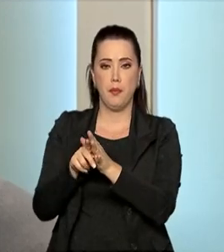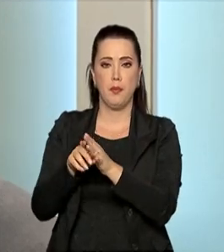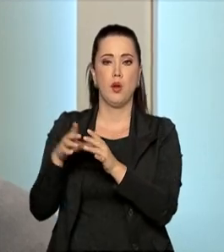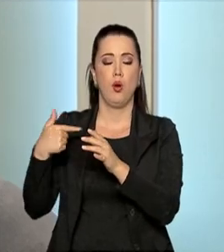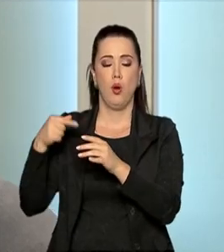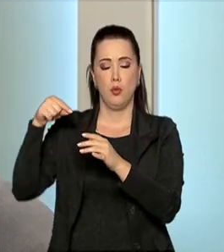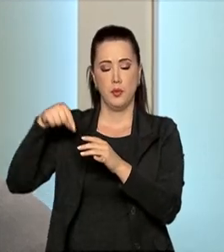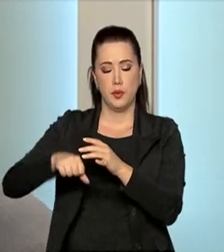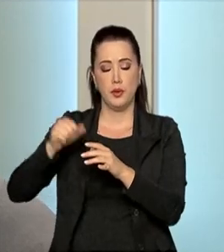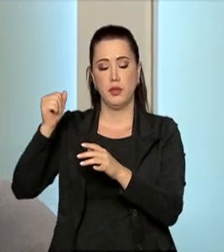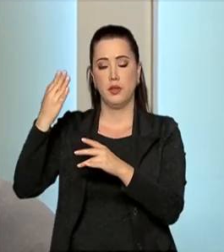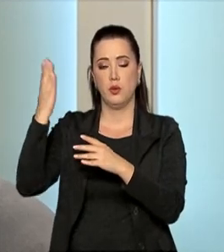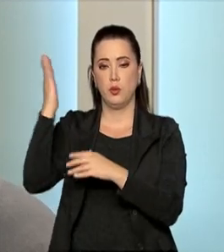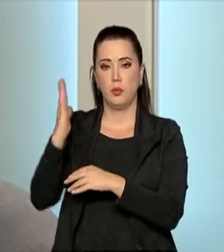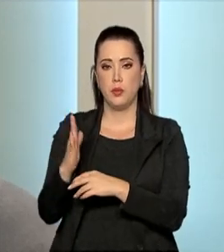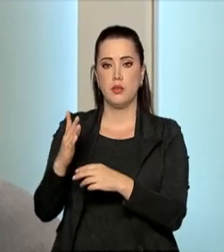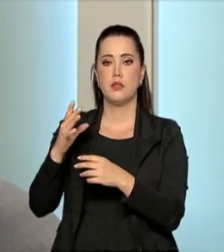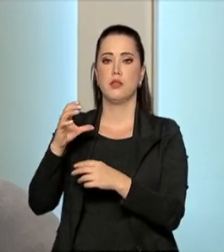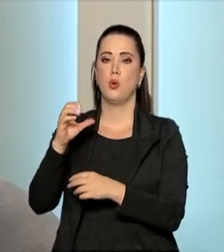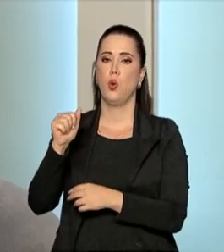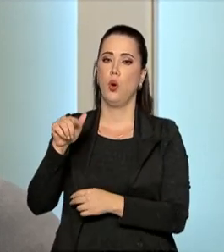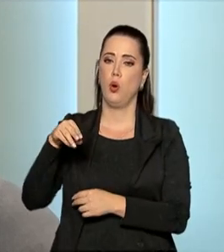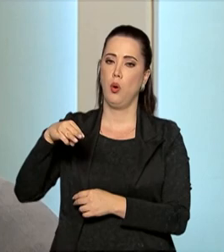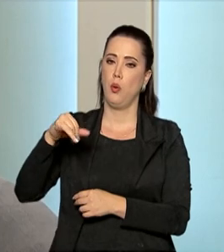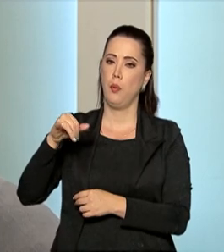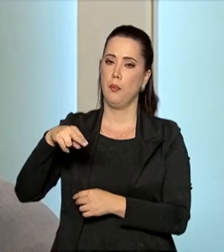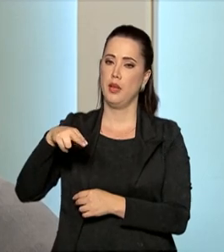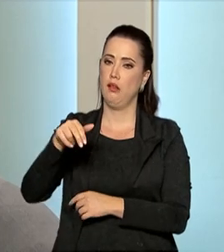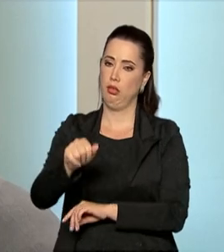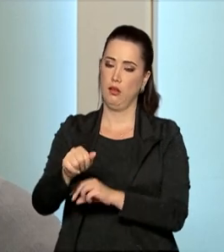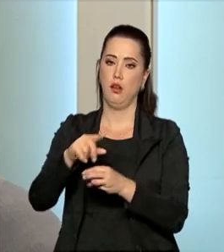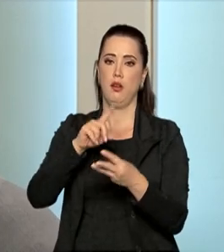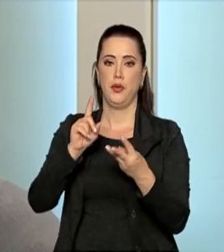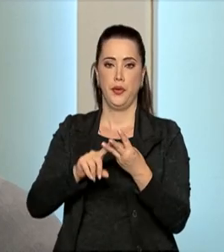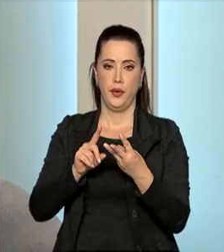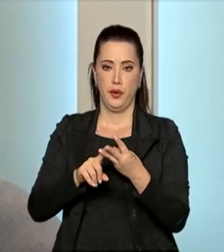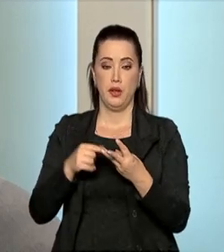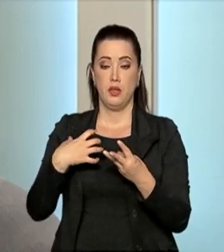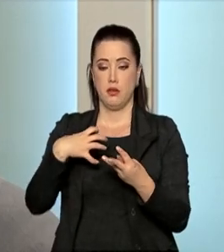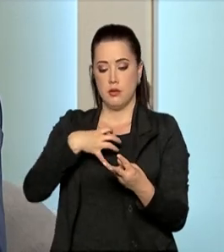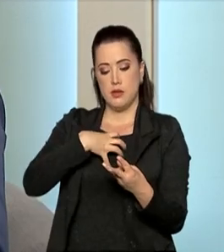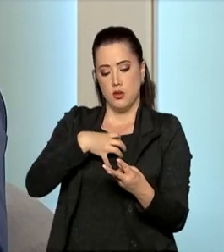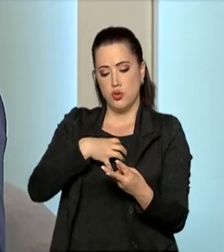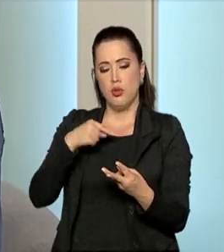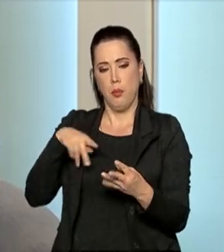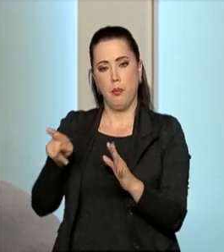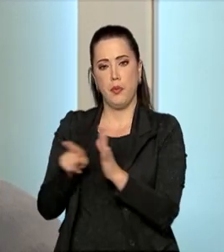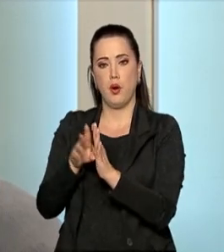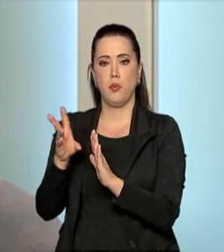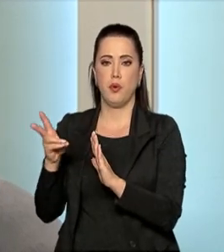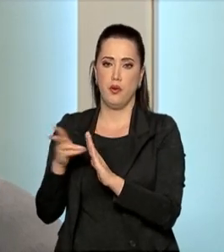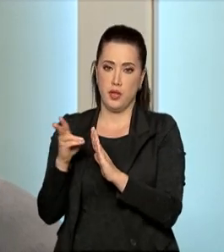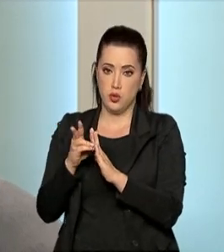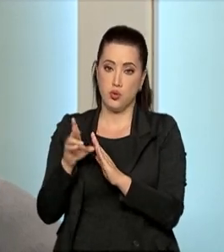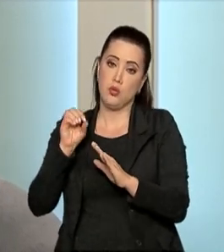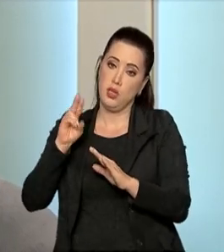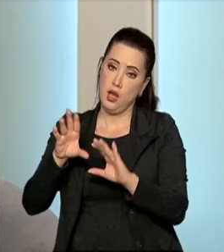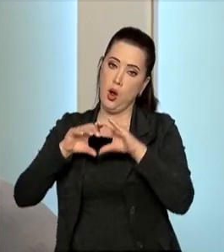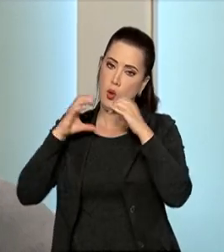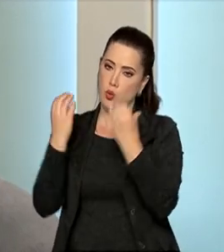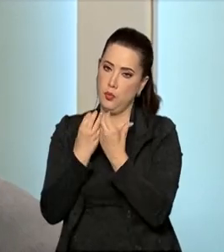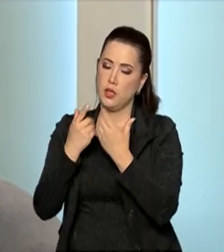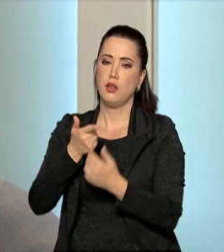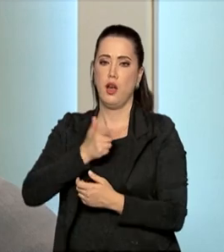E o quarto, que pertence a alguma etnia não extinta, ou grupo indígena que não esteja extinto. Isso